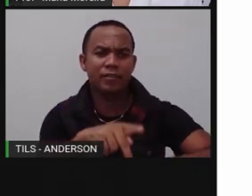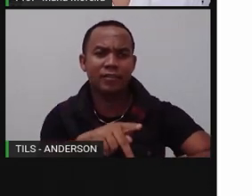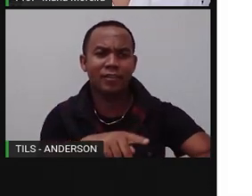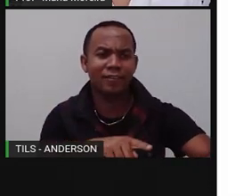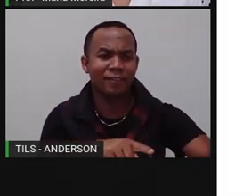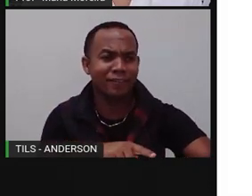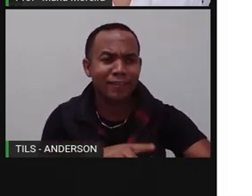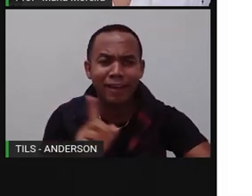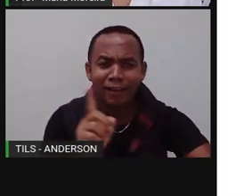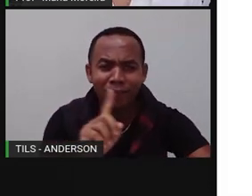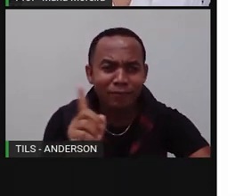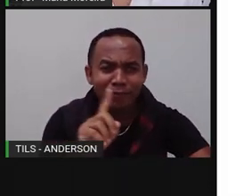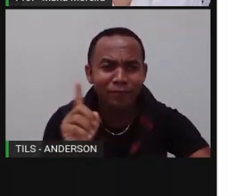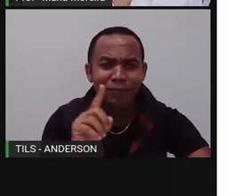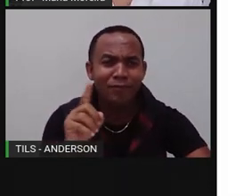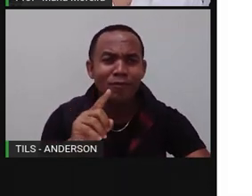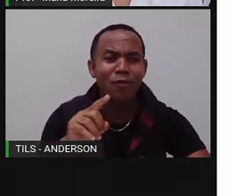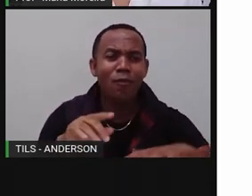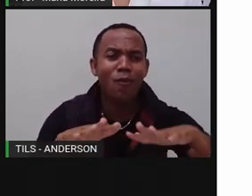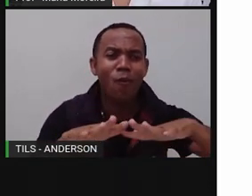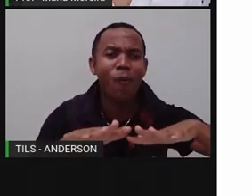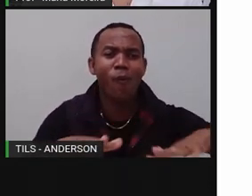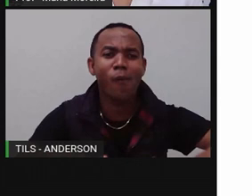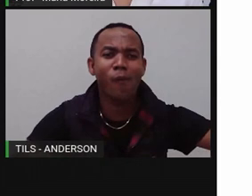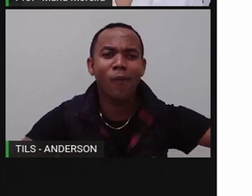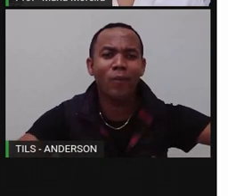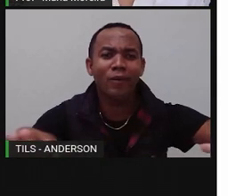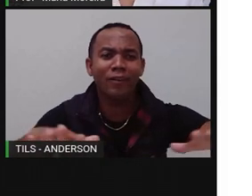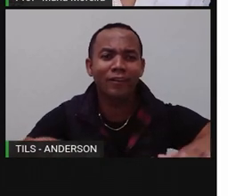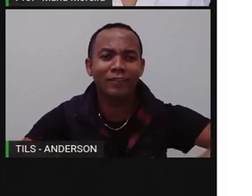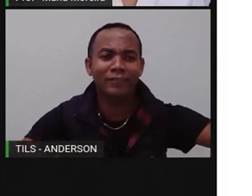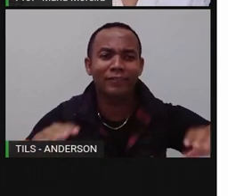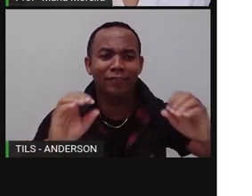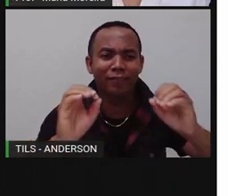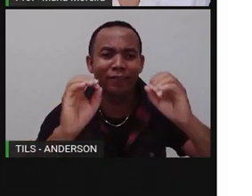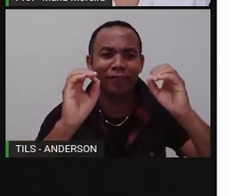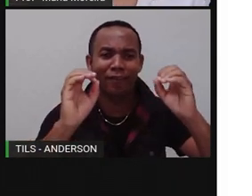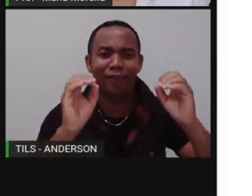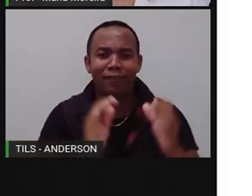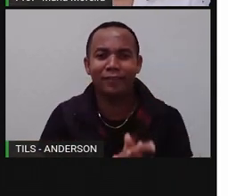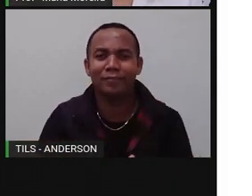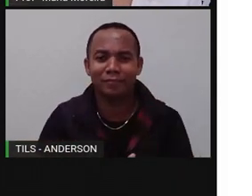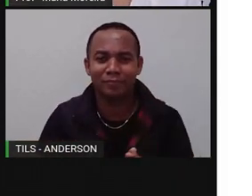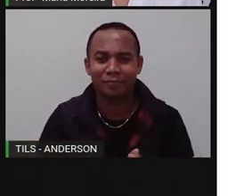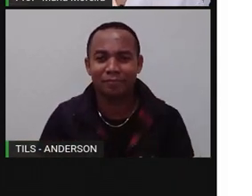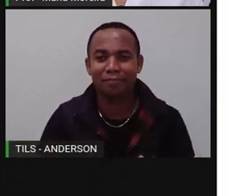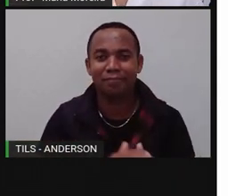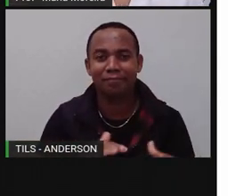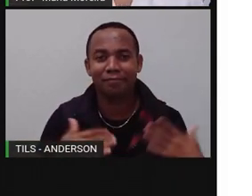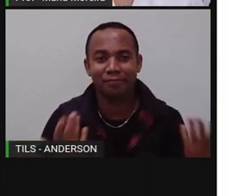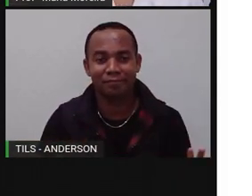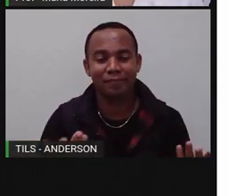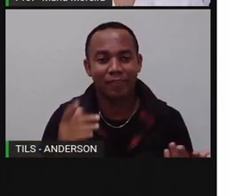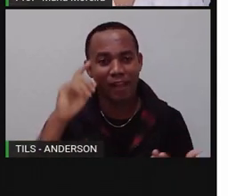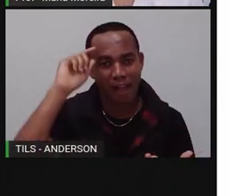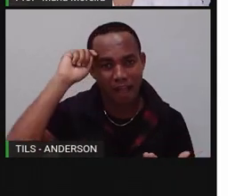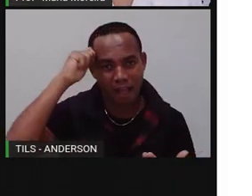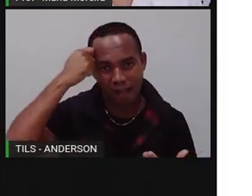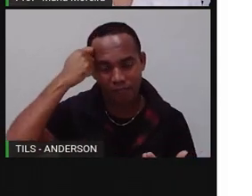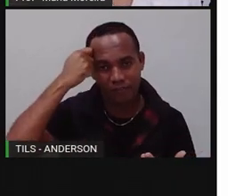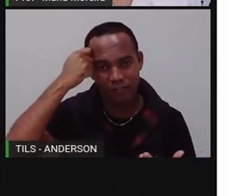Não, continente é nota zero para Anderson. A África é um